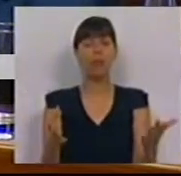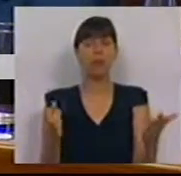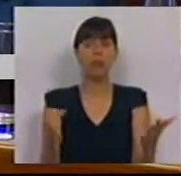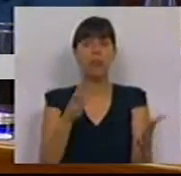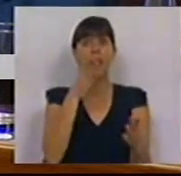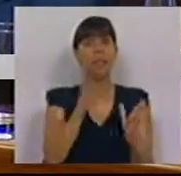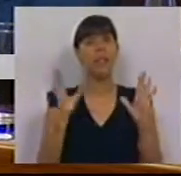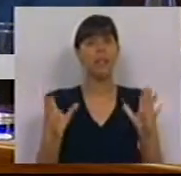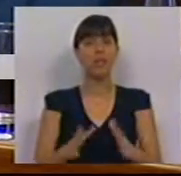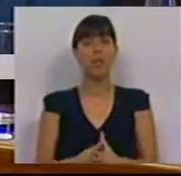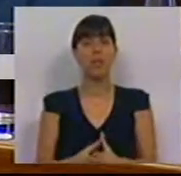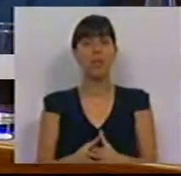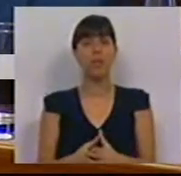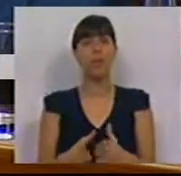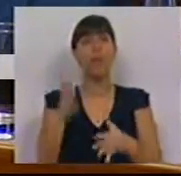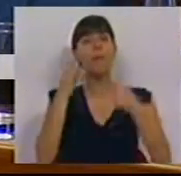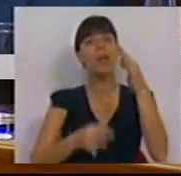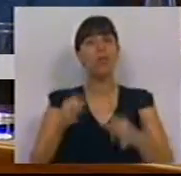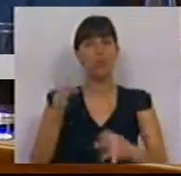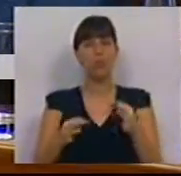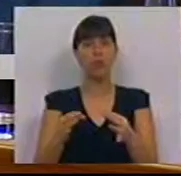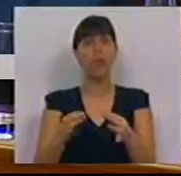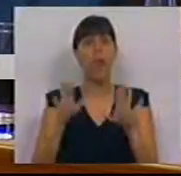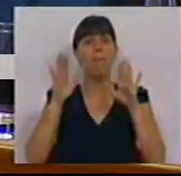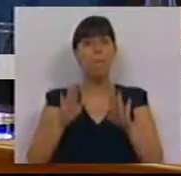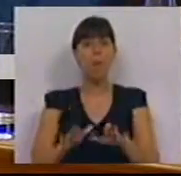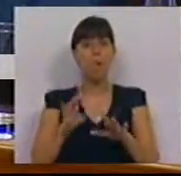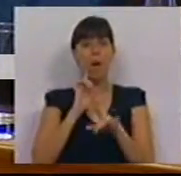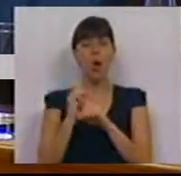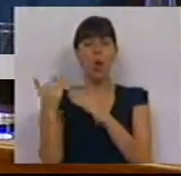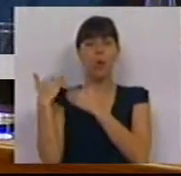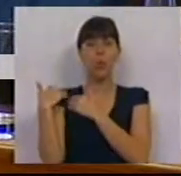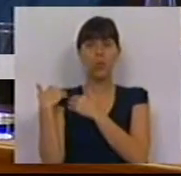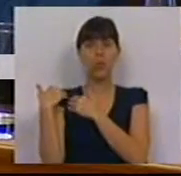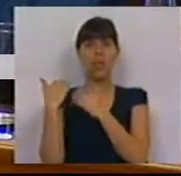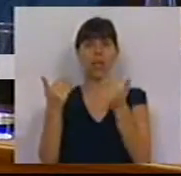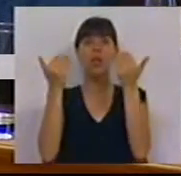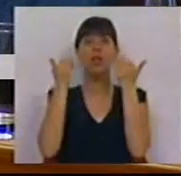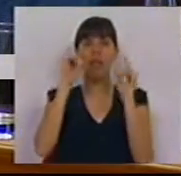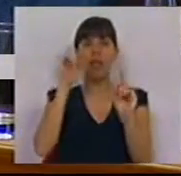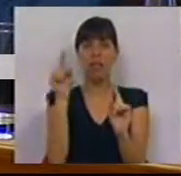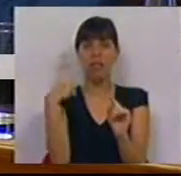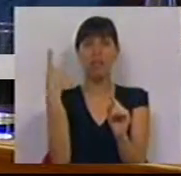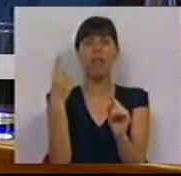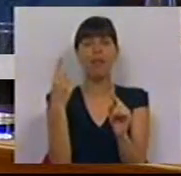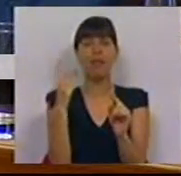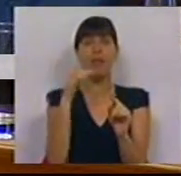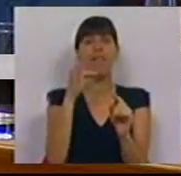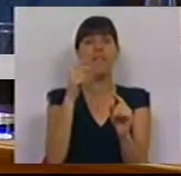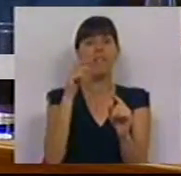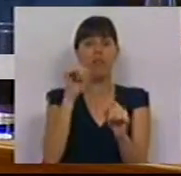as quais a Justiça paralisou enquanto a tutela informada pelo ICFES